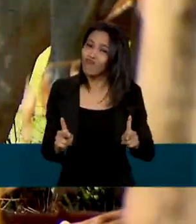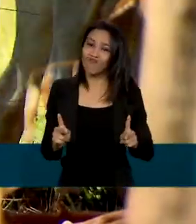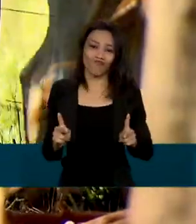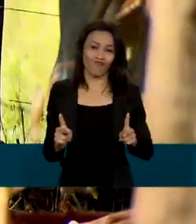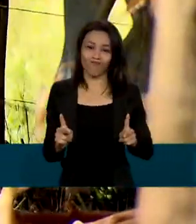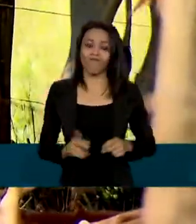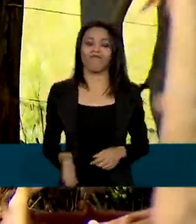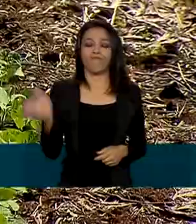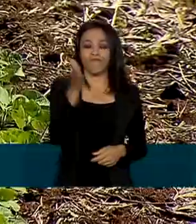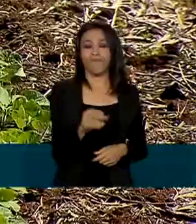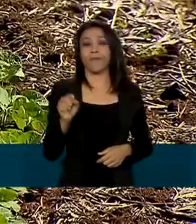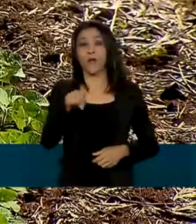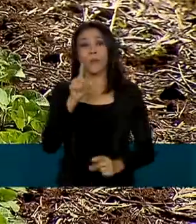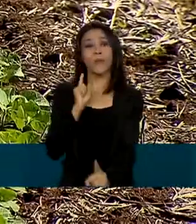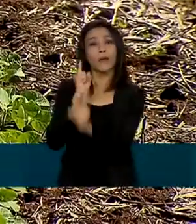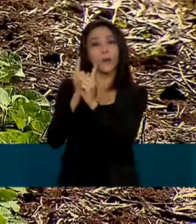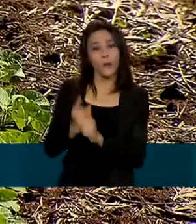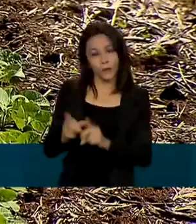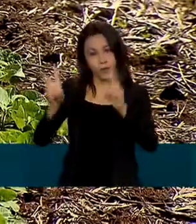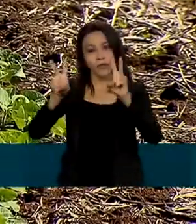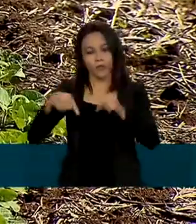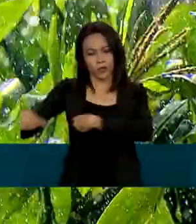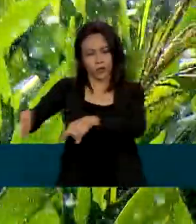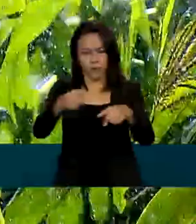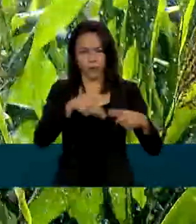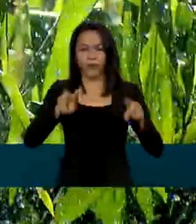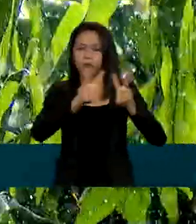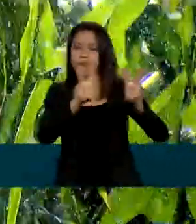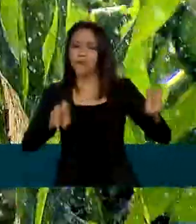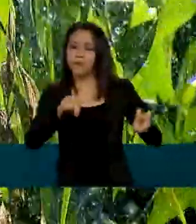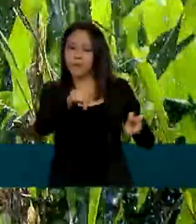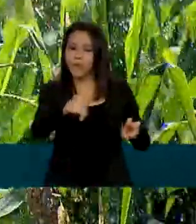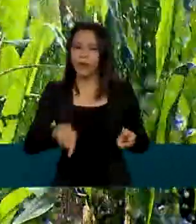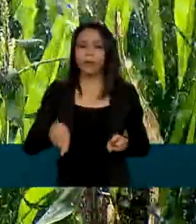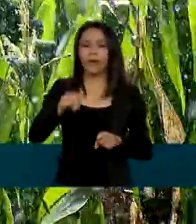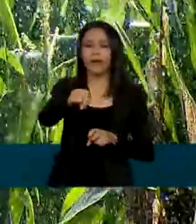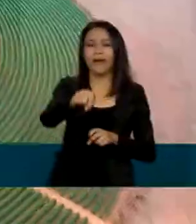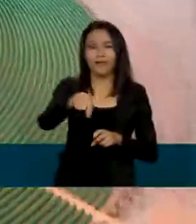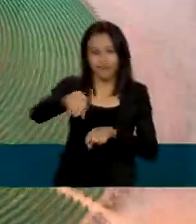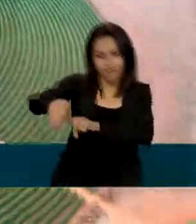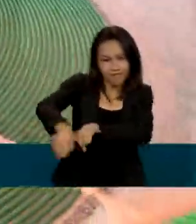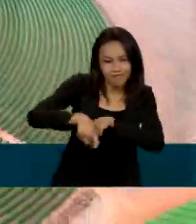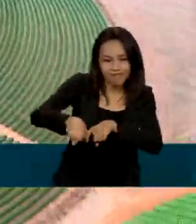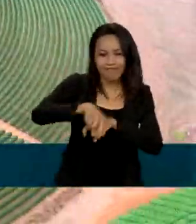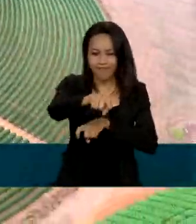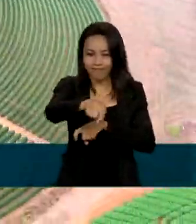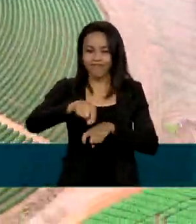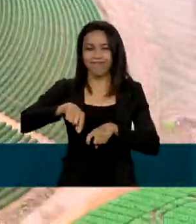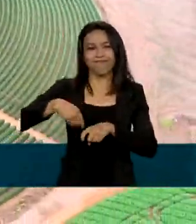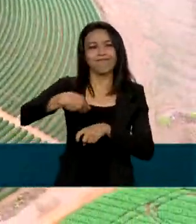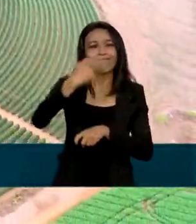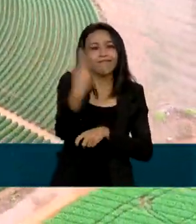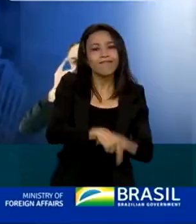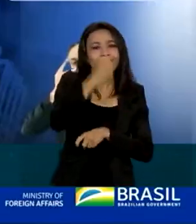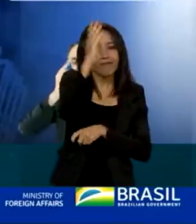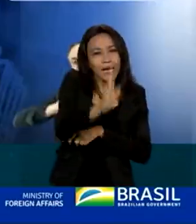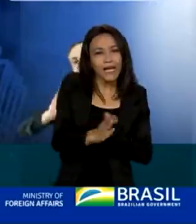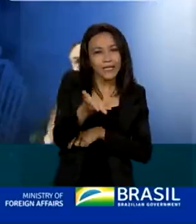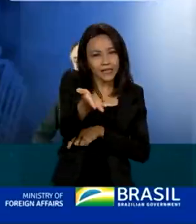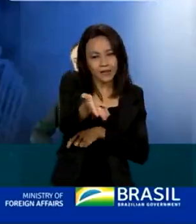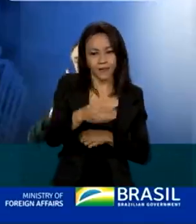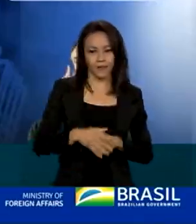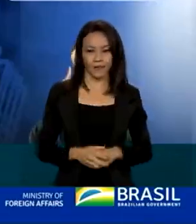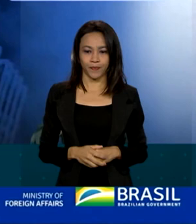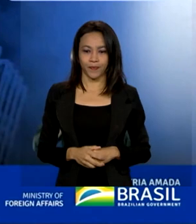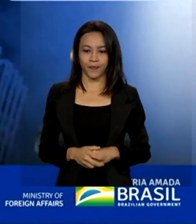evento discutiu ainda as ações do agronegócio brasileiro, que promovem técnicas sustentáveis na produção agropecuária do país. Hoje